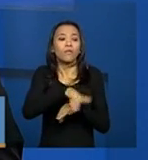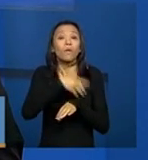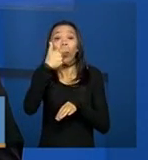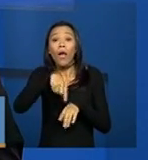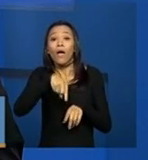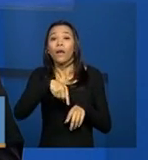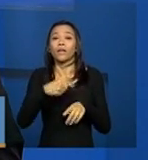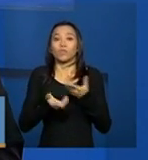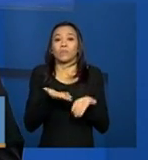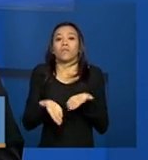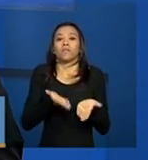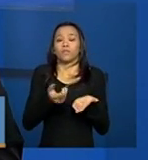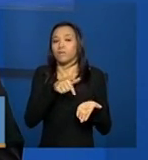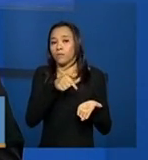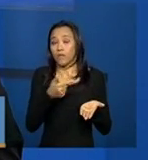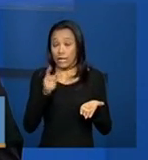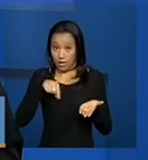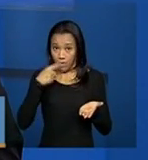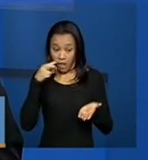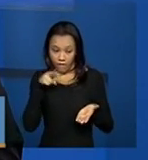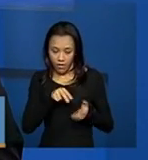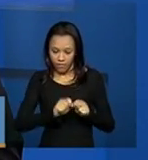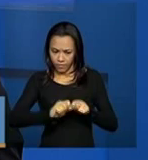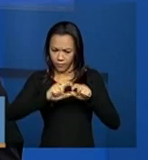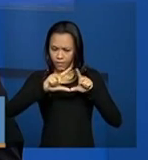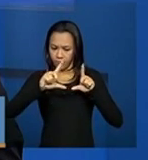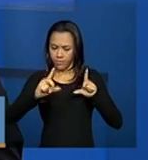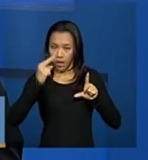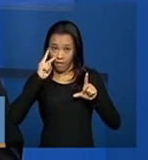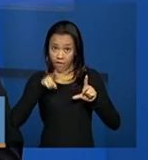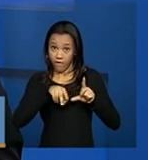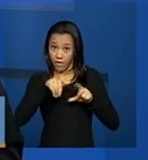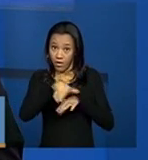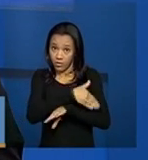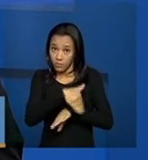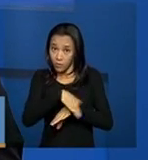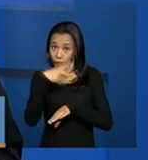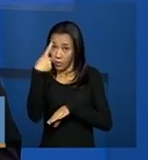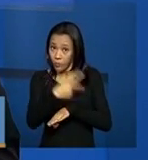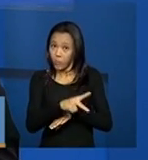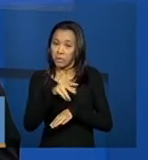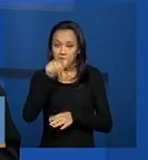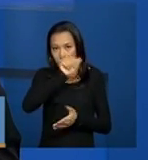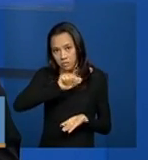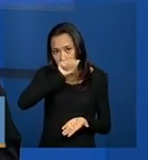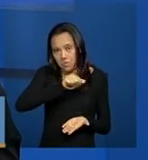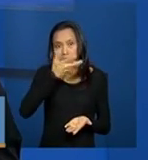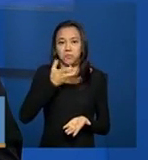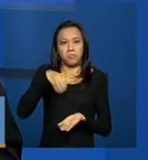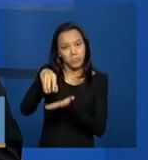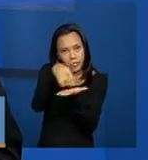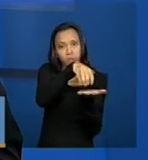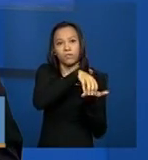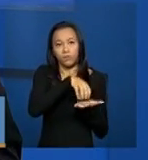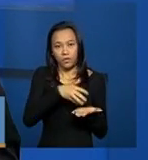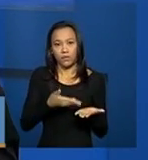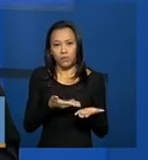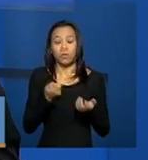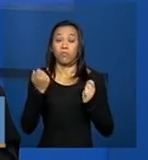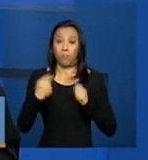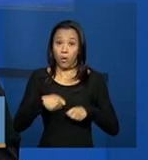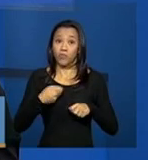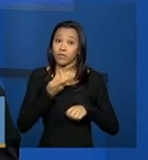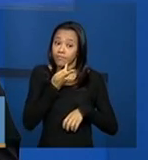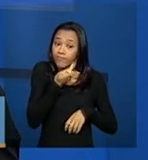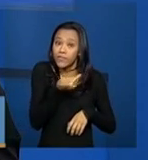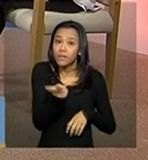feito esse passo, ela vai conseguir visualizar os endereços em que ela pode realizar a